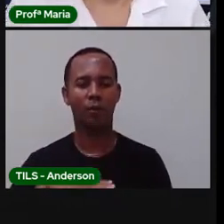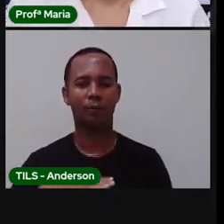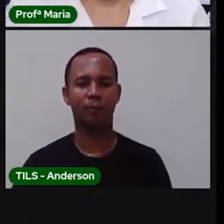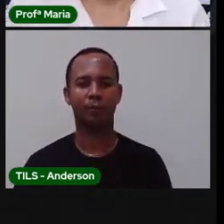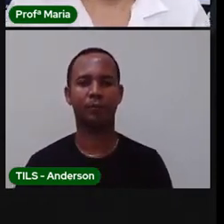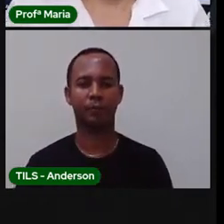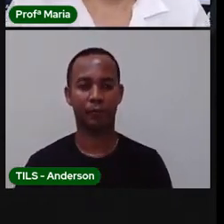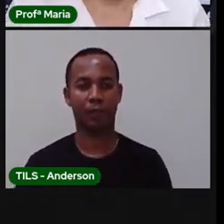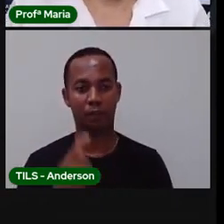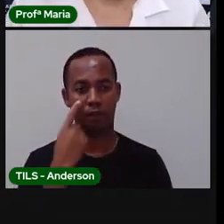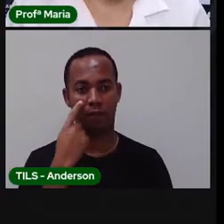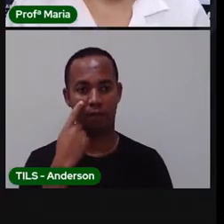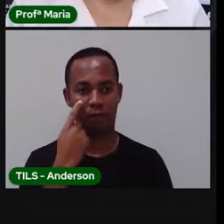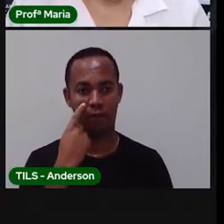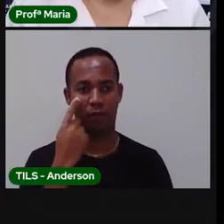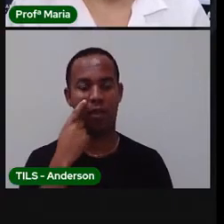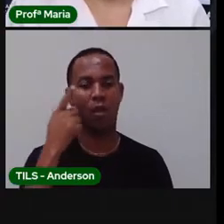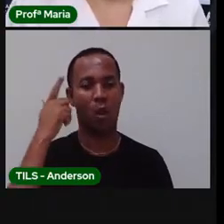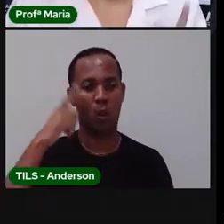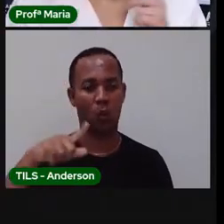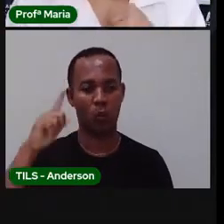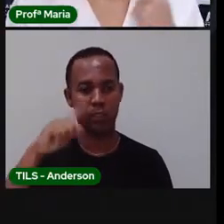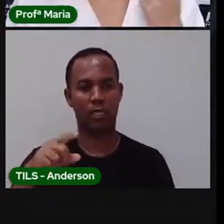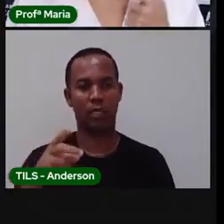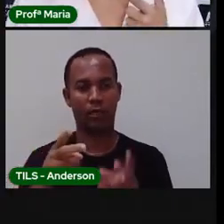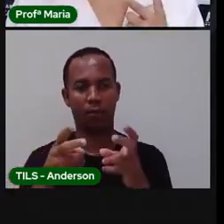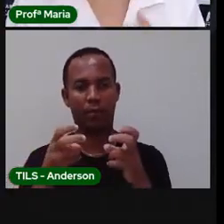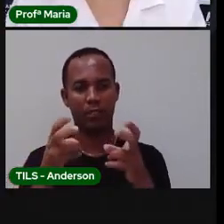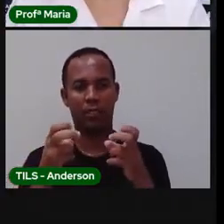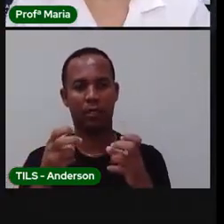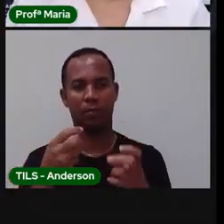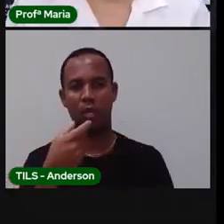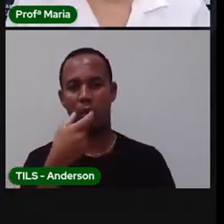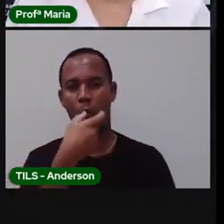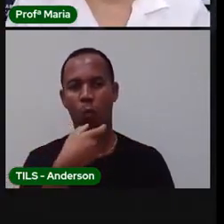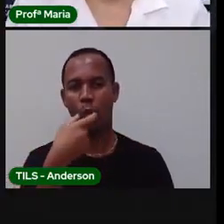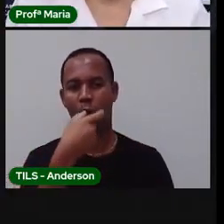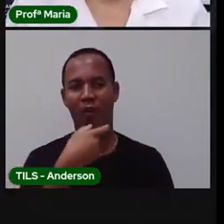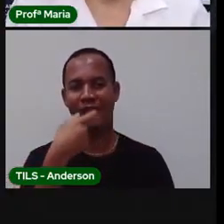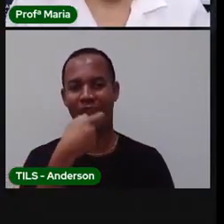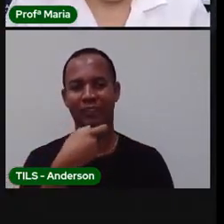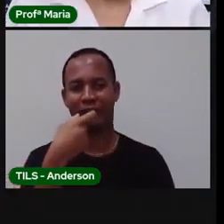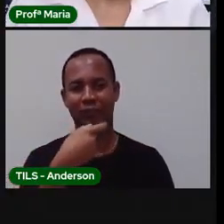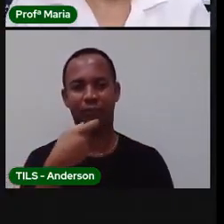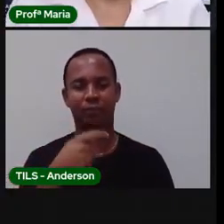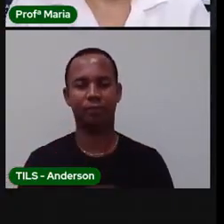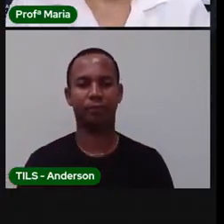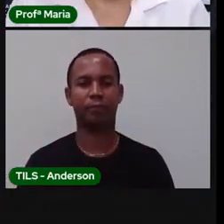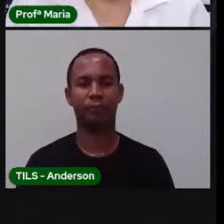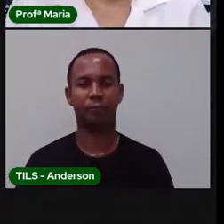E aí você vai conseguir observar a sua boca fazendo o quê? Os movimentos.